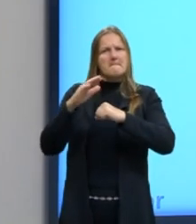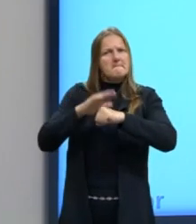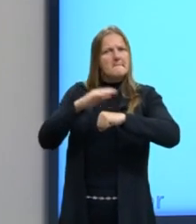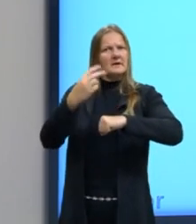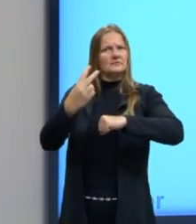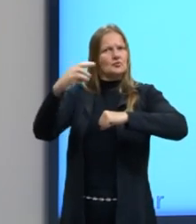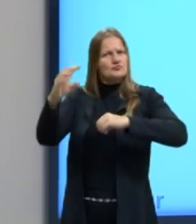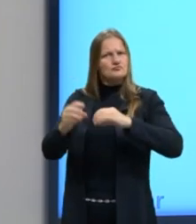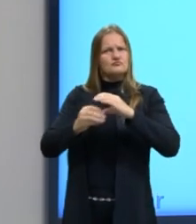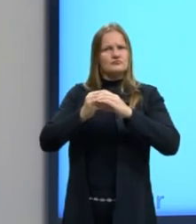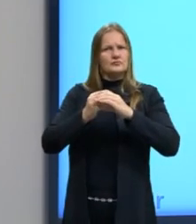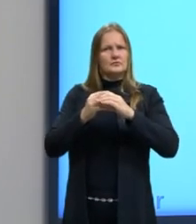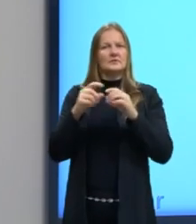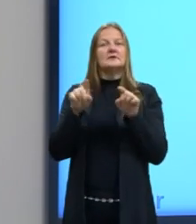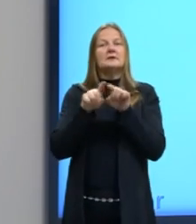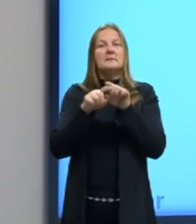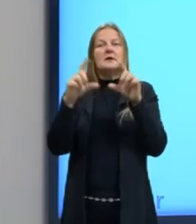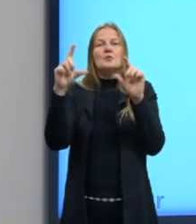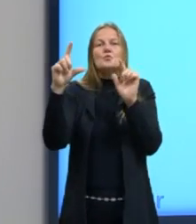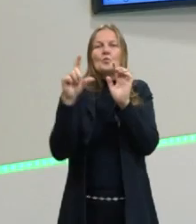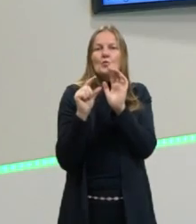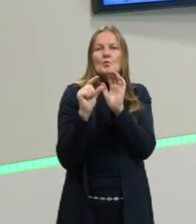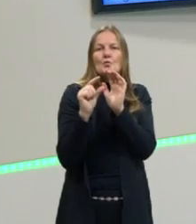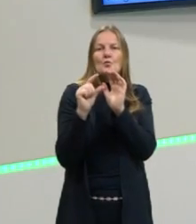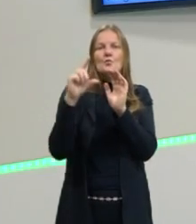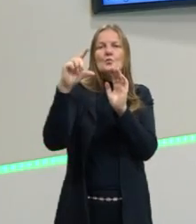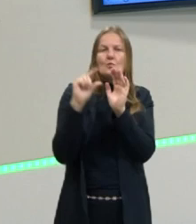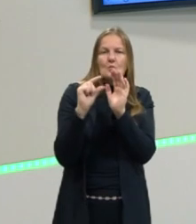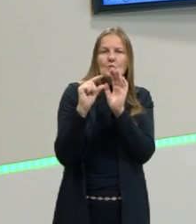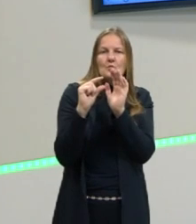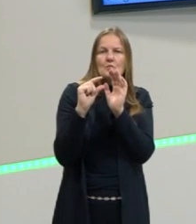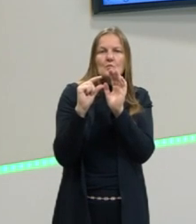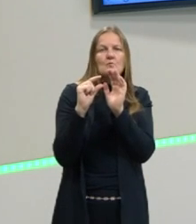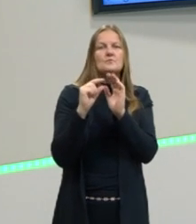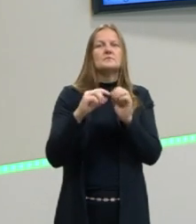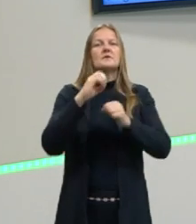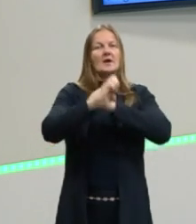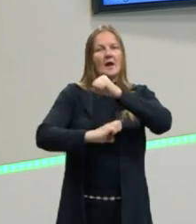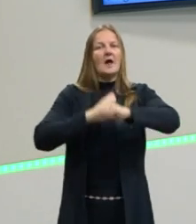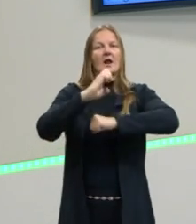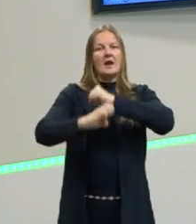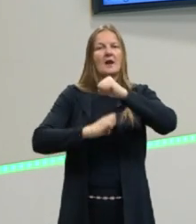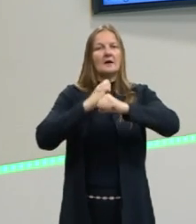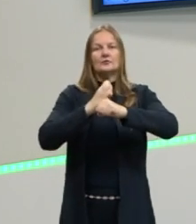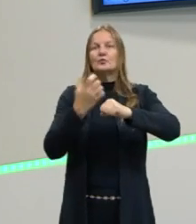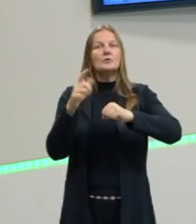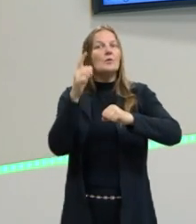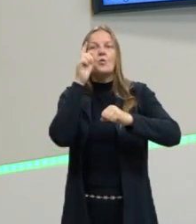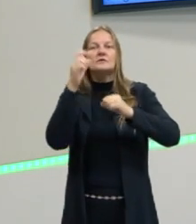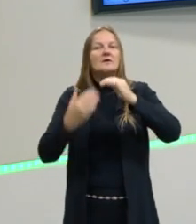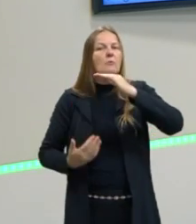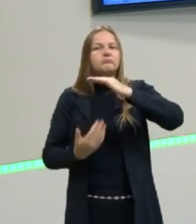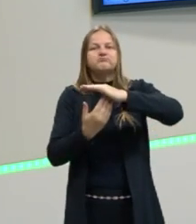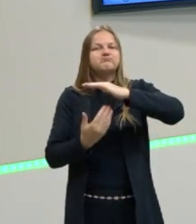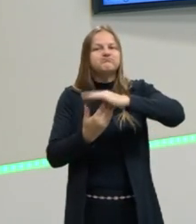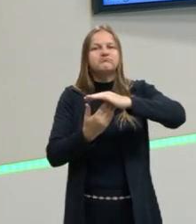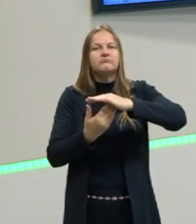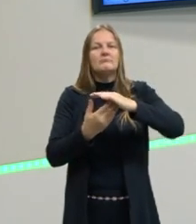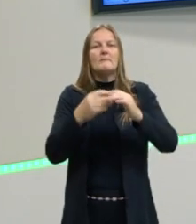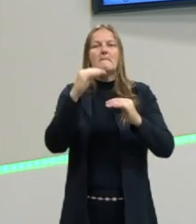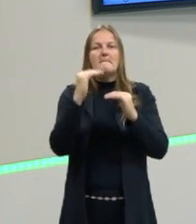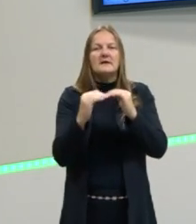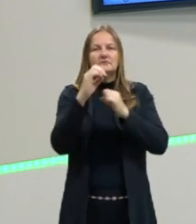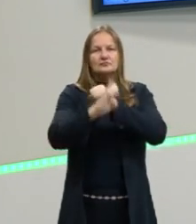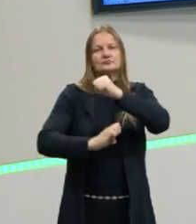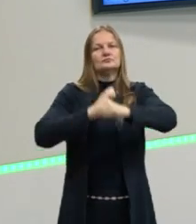Existe a contração, o nome já diz, né? Contração, então é menor. Quando o átomo alcança a estabilidade com menos